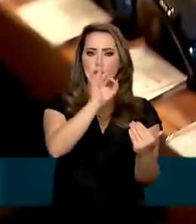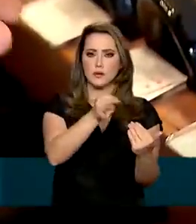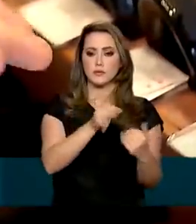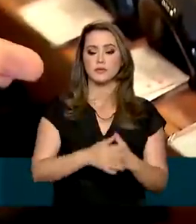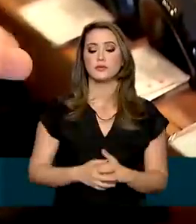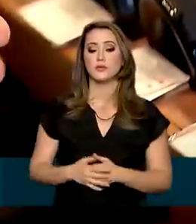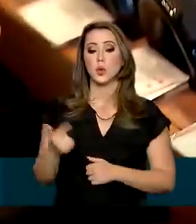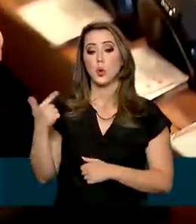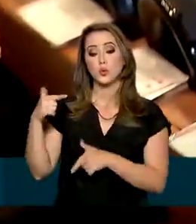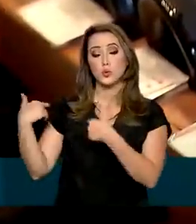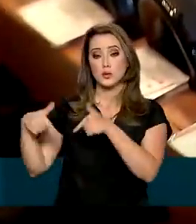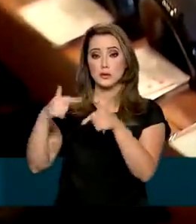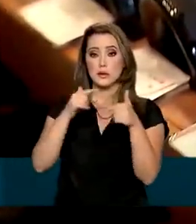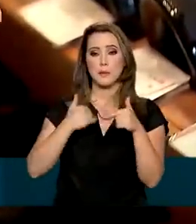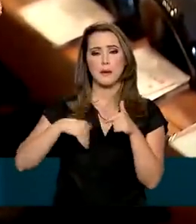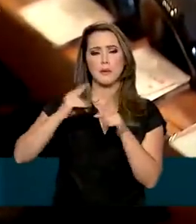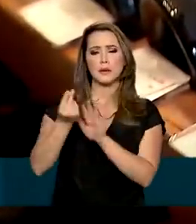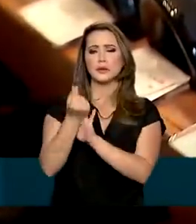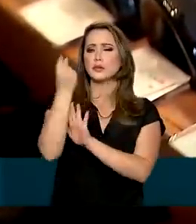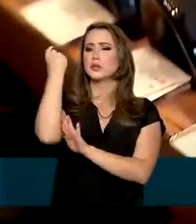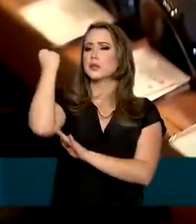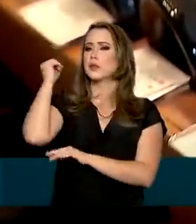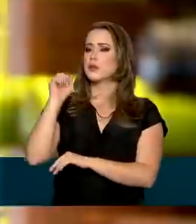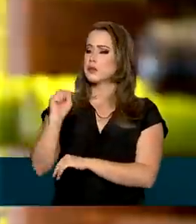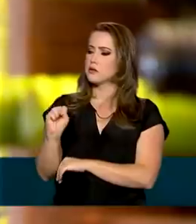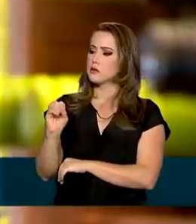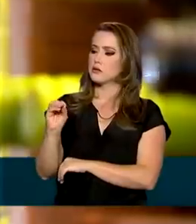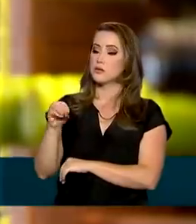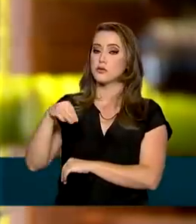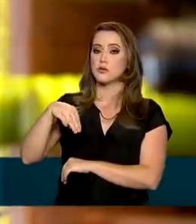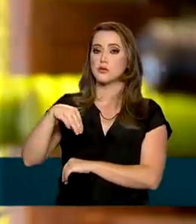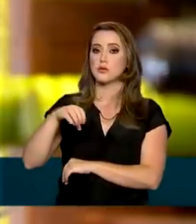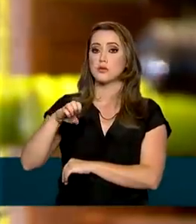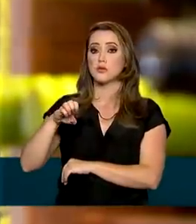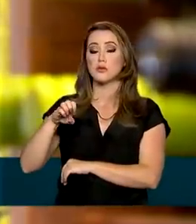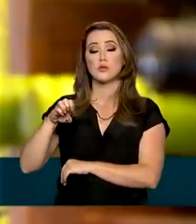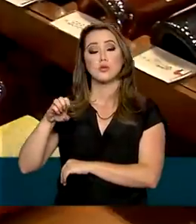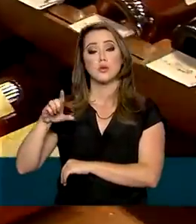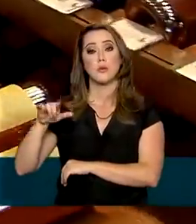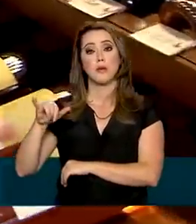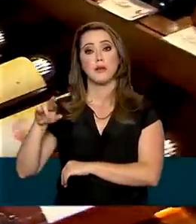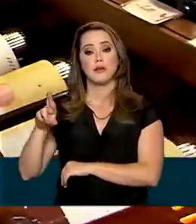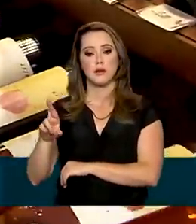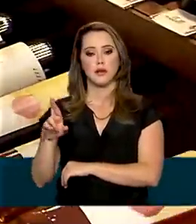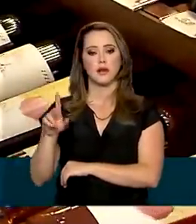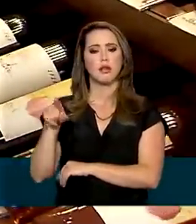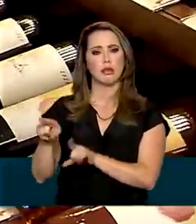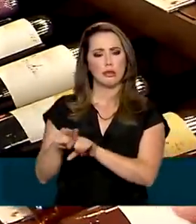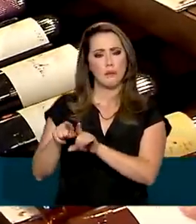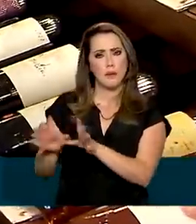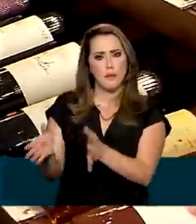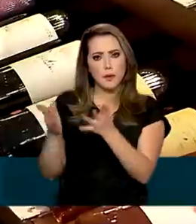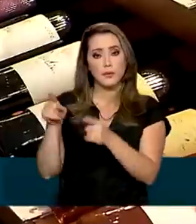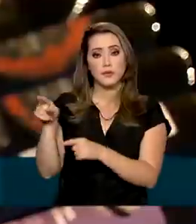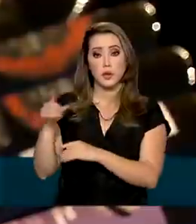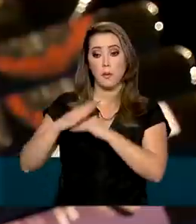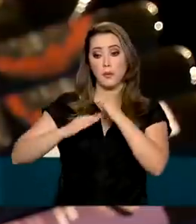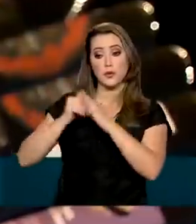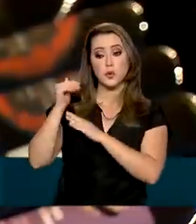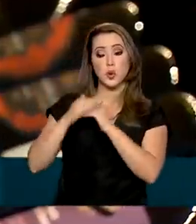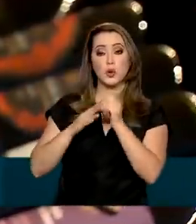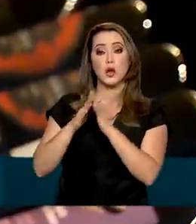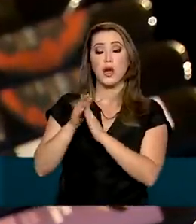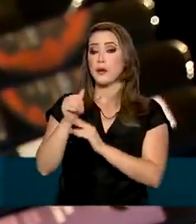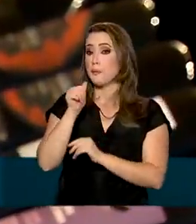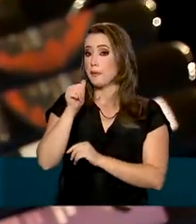Outras atividades mais antigas, como a de sommelier, também foram promovidas. Este é o profissional especializado em